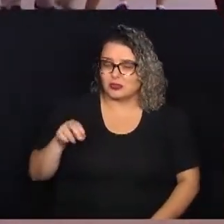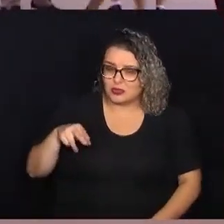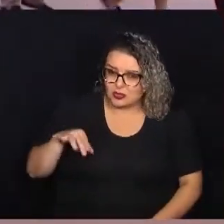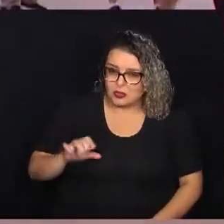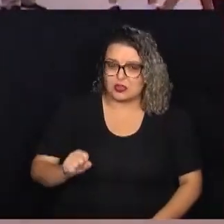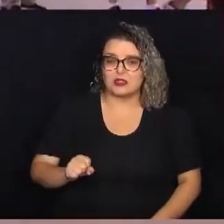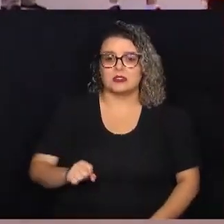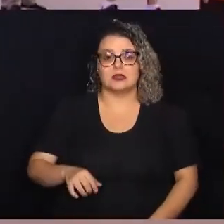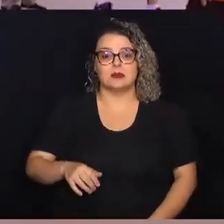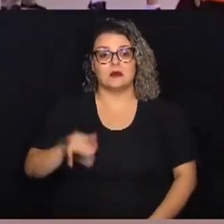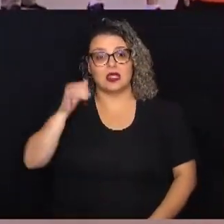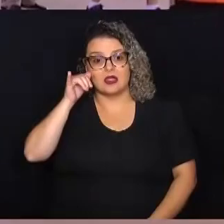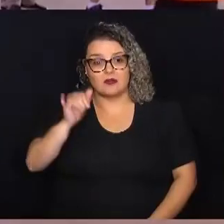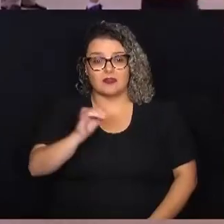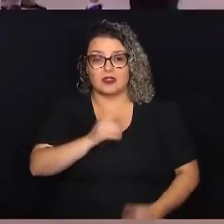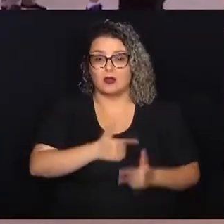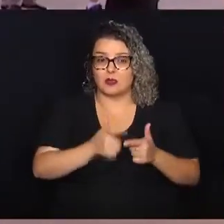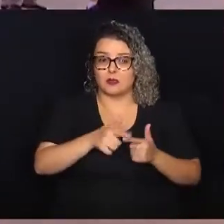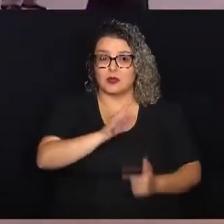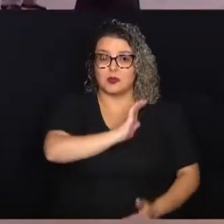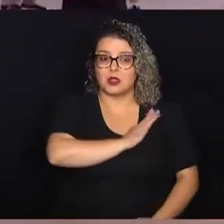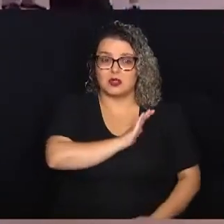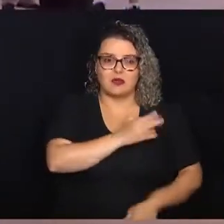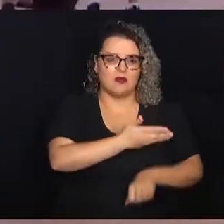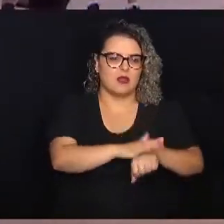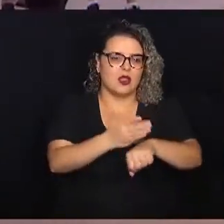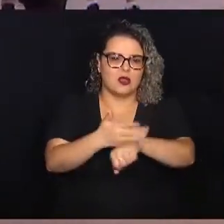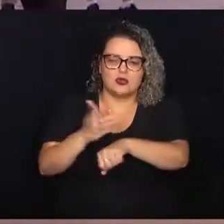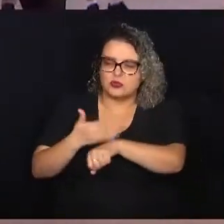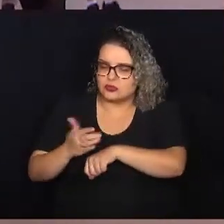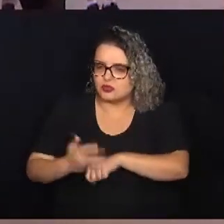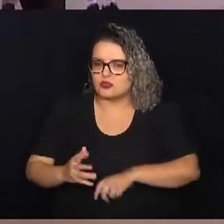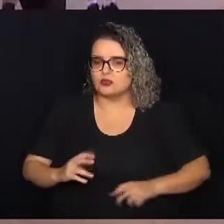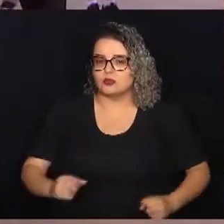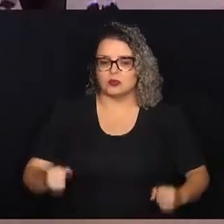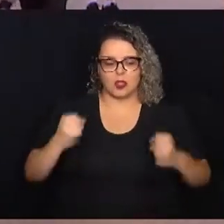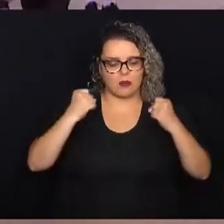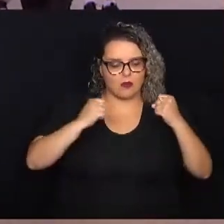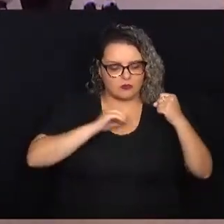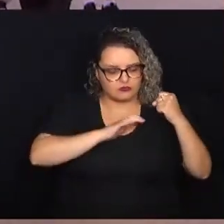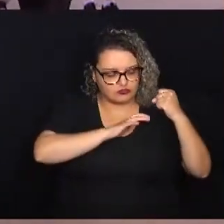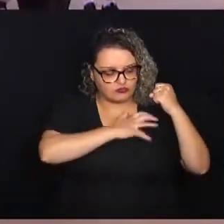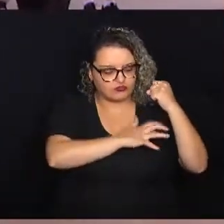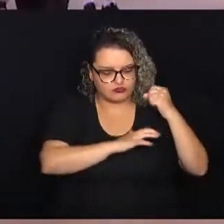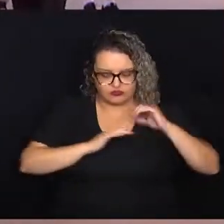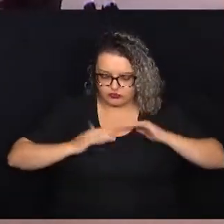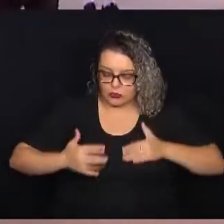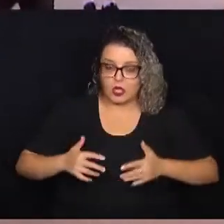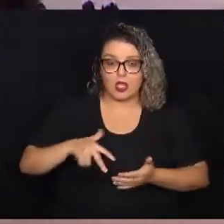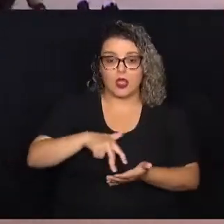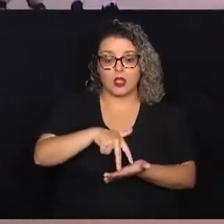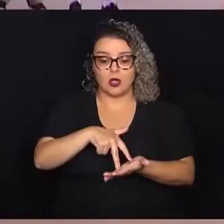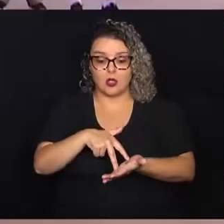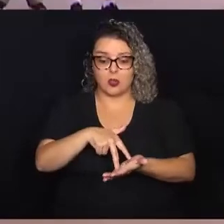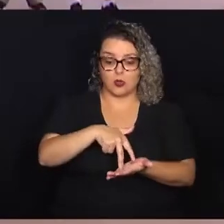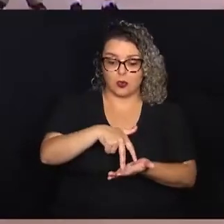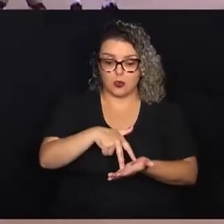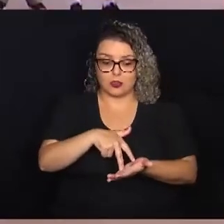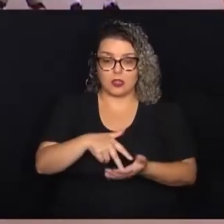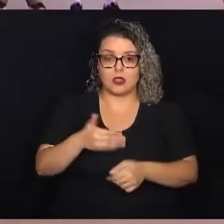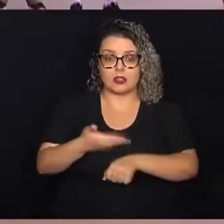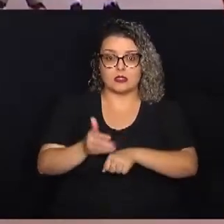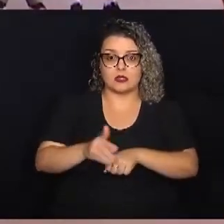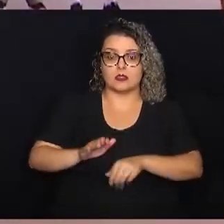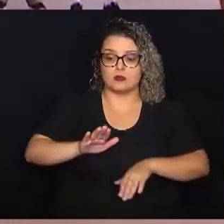cardiovasculares. Nós realizamos muitos exercícios aqui para ganho de força muscular, equilíbrio, treino de marcha, para evitar